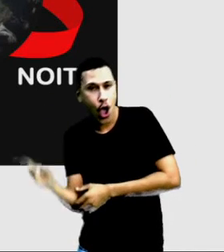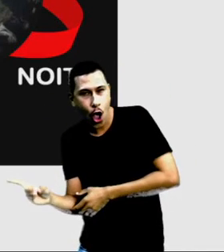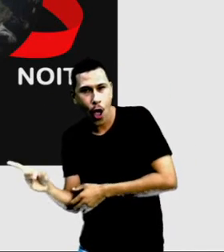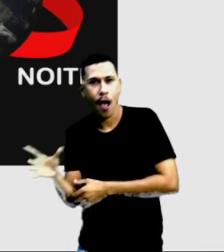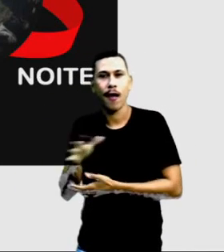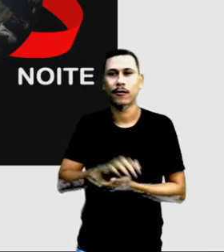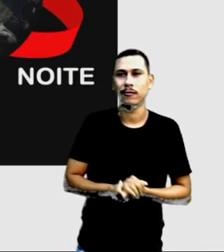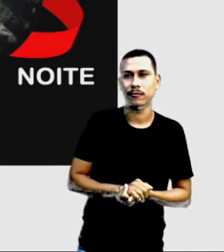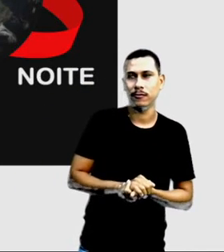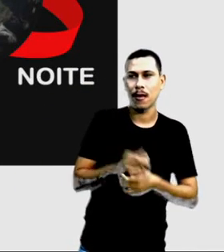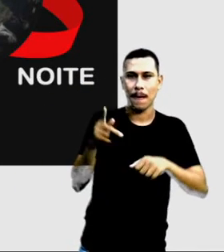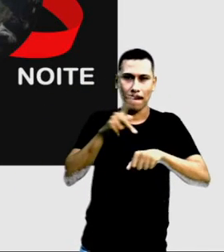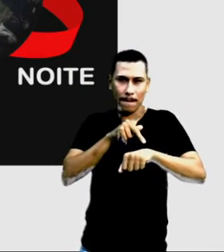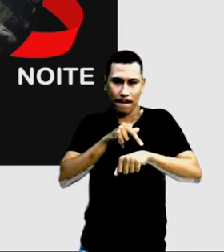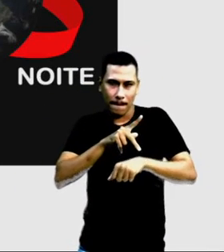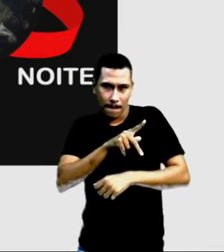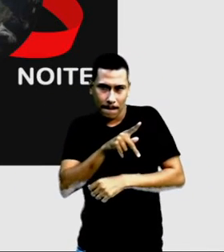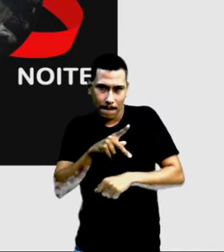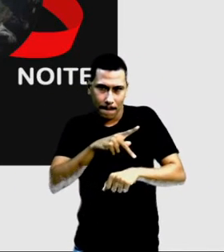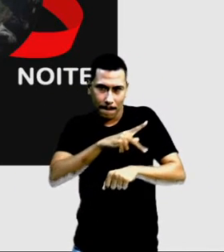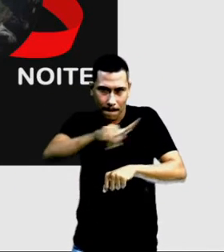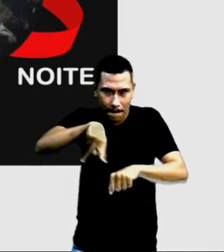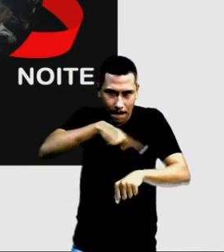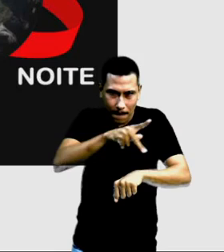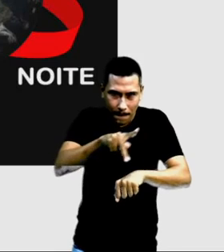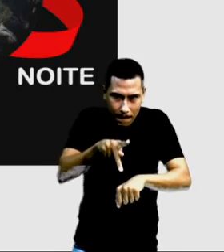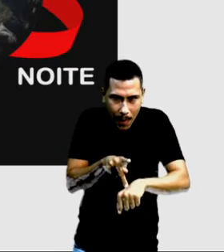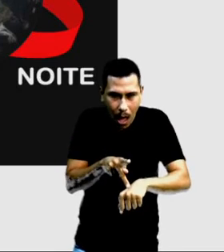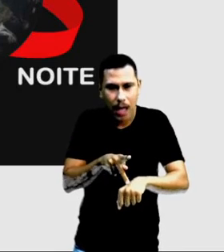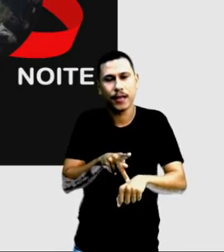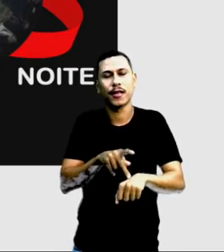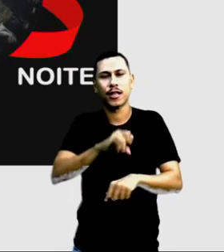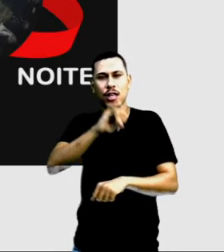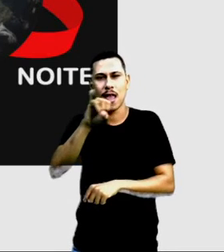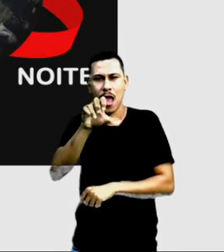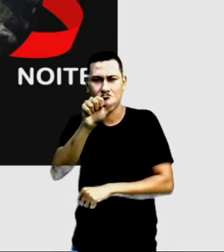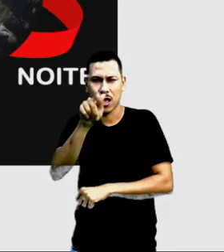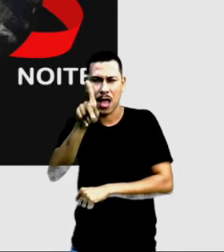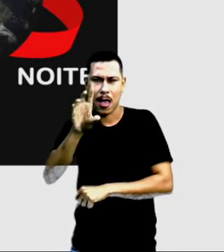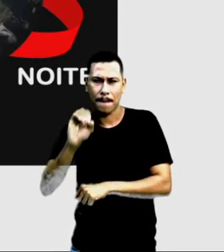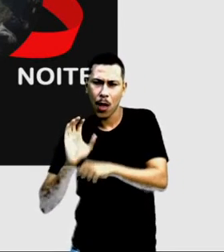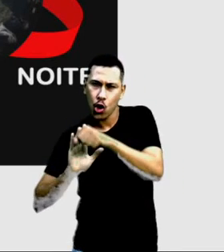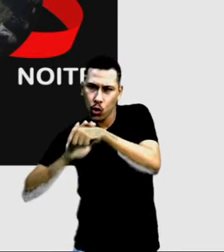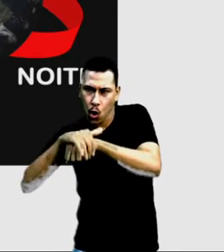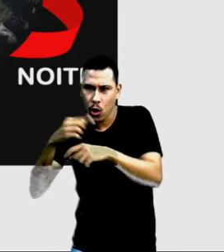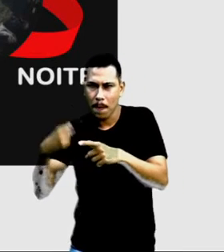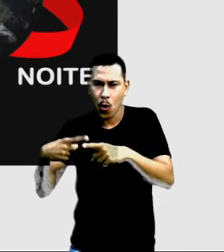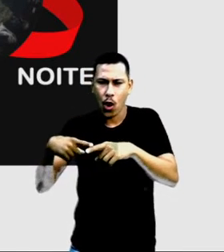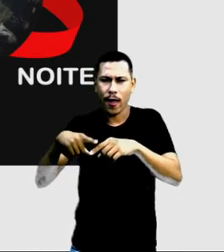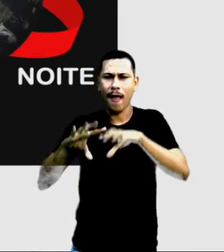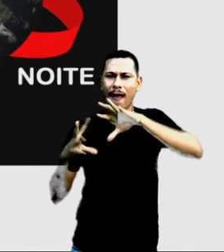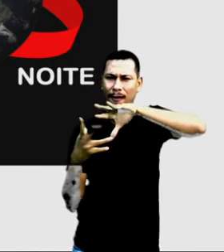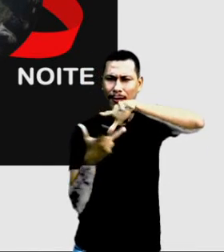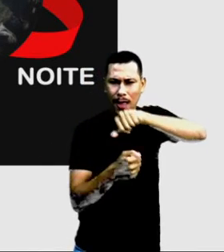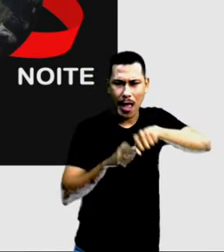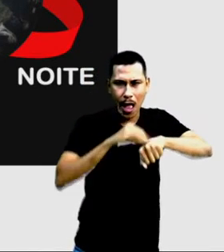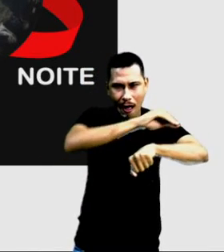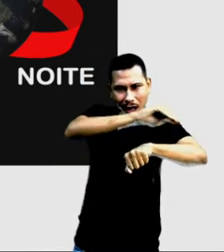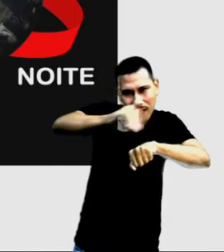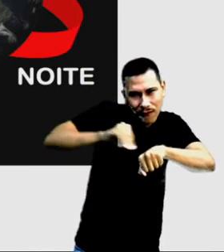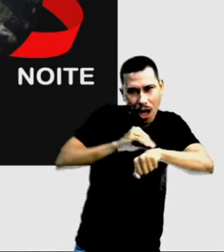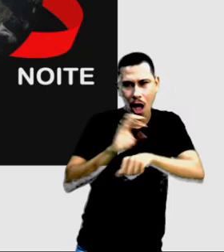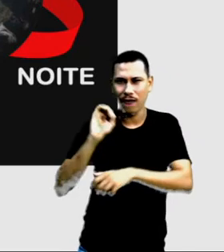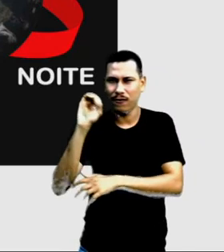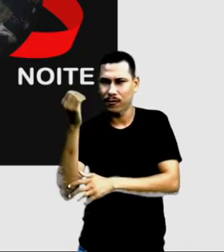Japão é noite, porque a Terra está girando. E esse giro